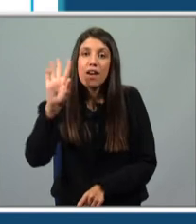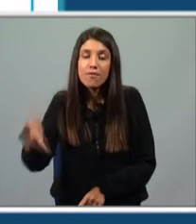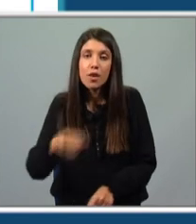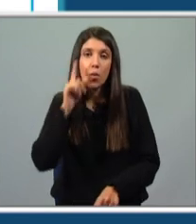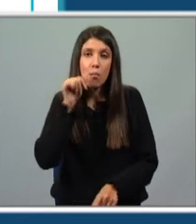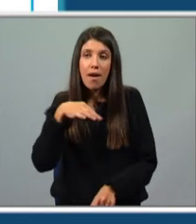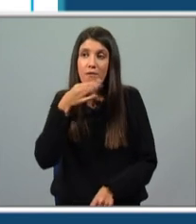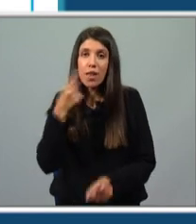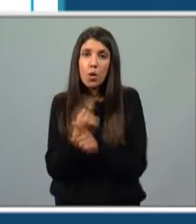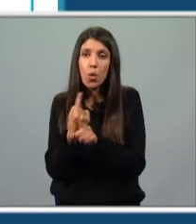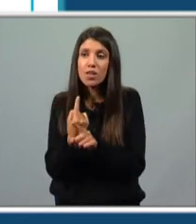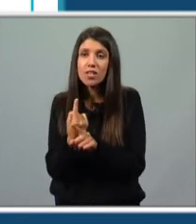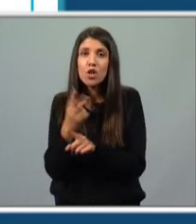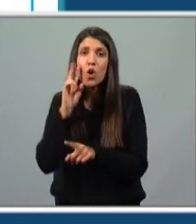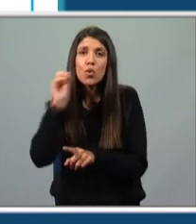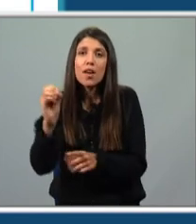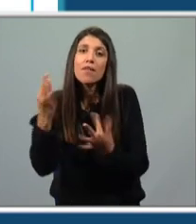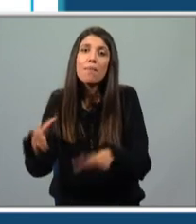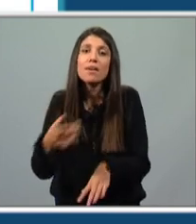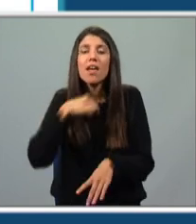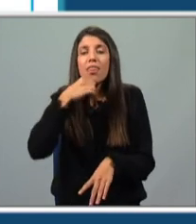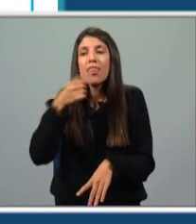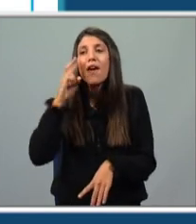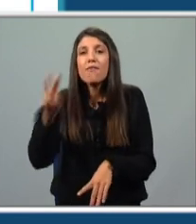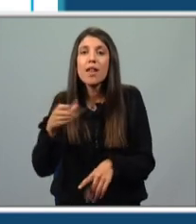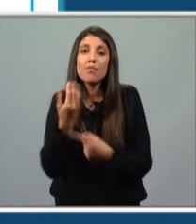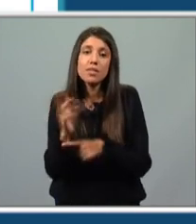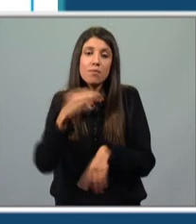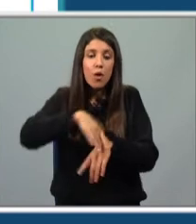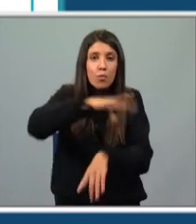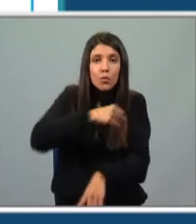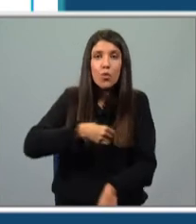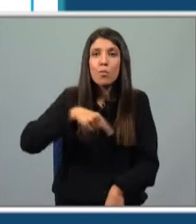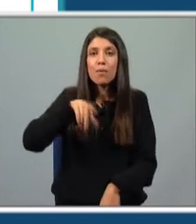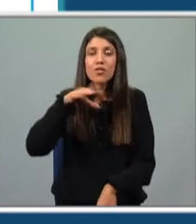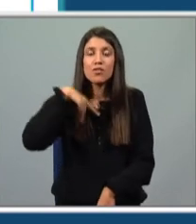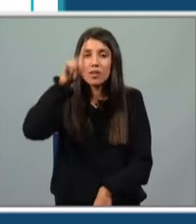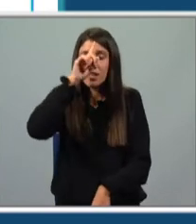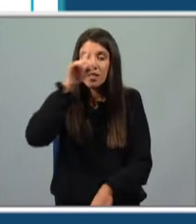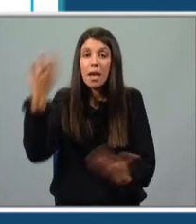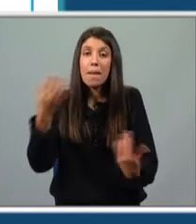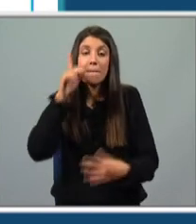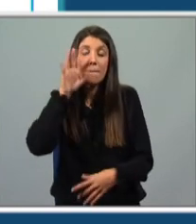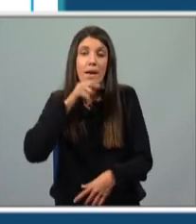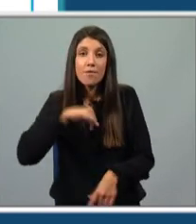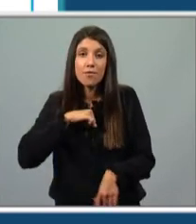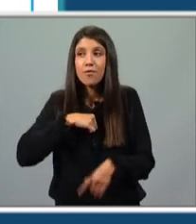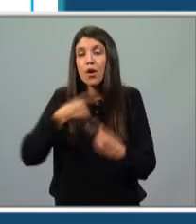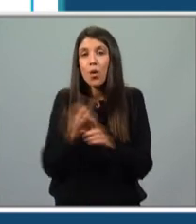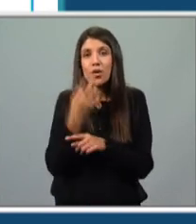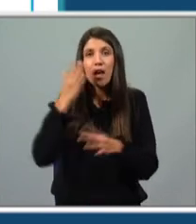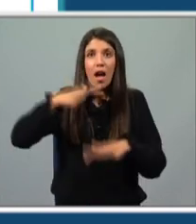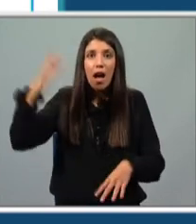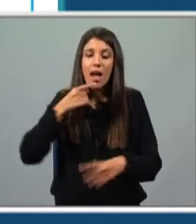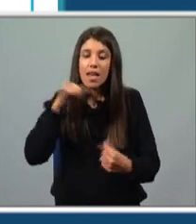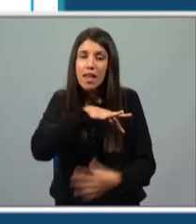coisas que nunca viu, como se todos os dias as visse plumas, elmos, cavalos supersónicos. A minha mãe sonha com bonecas e lagos dos encantos, e eu, vê lá tu, continuo